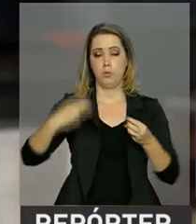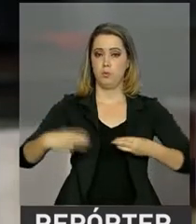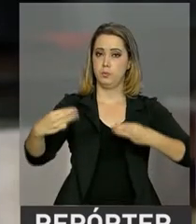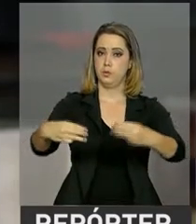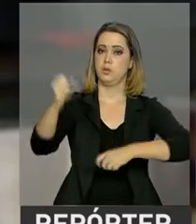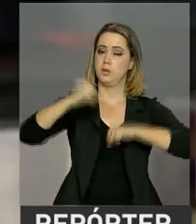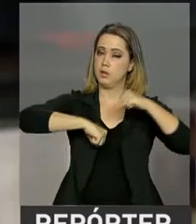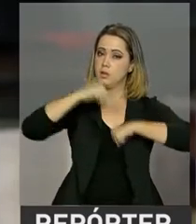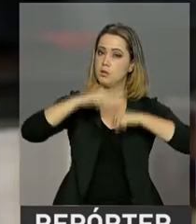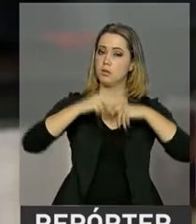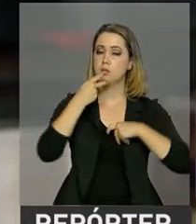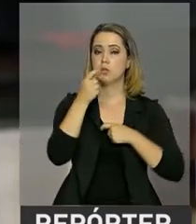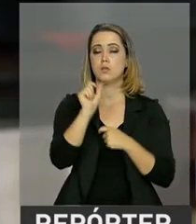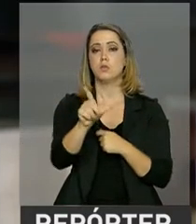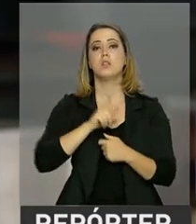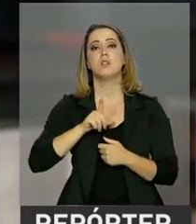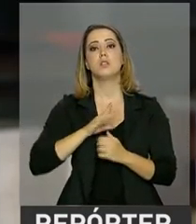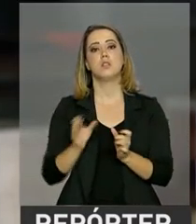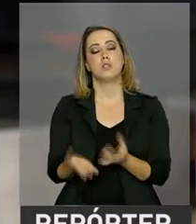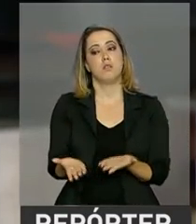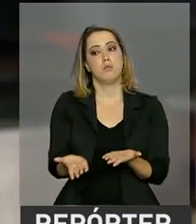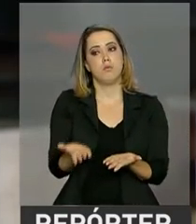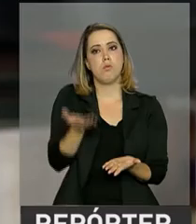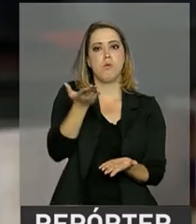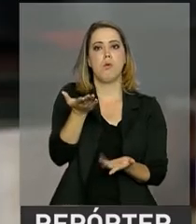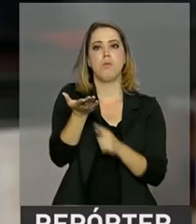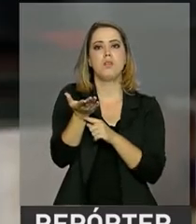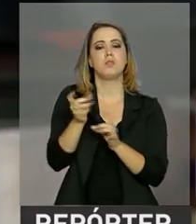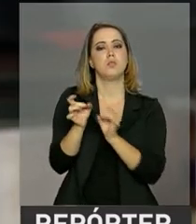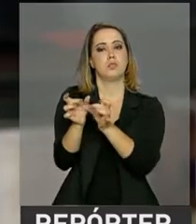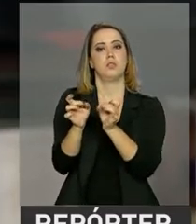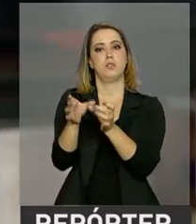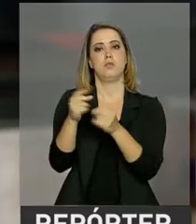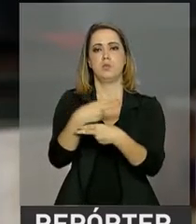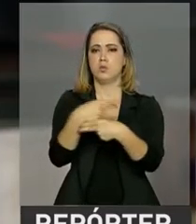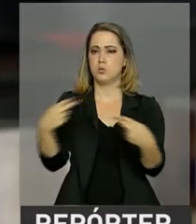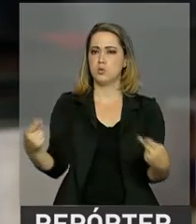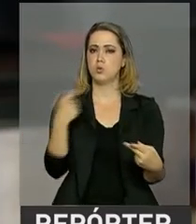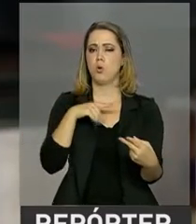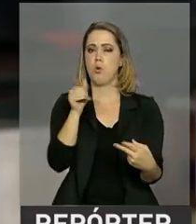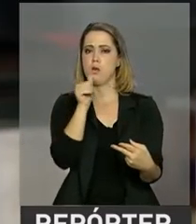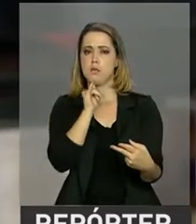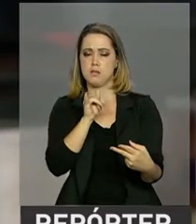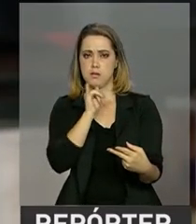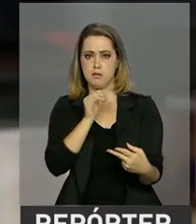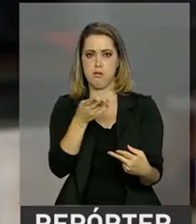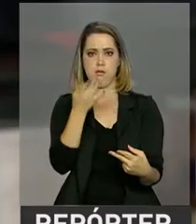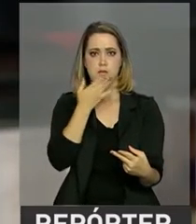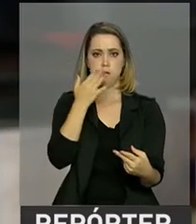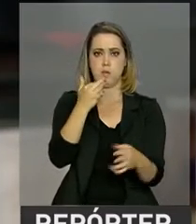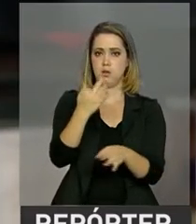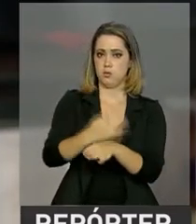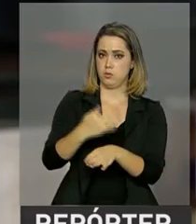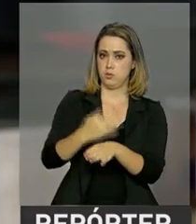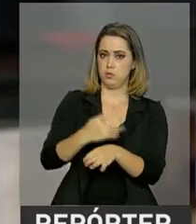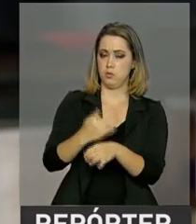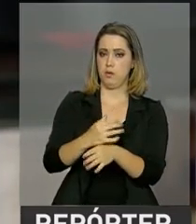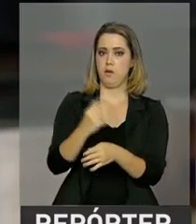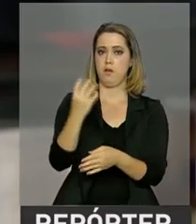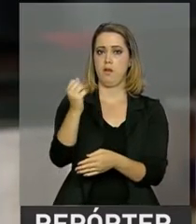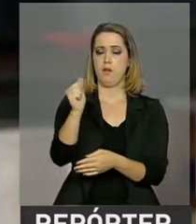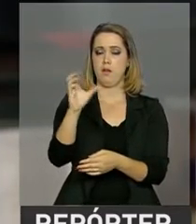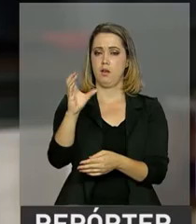Serviços, houve um aumento na venda de produtos semi-manufaturados, como açúcar bruto, ferro, aço e